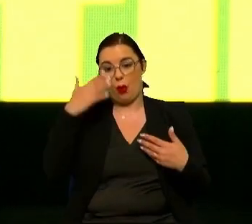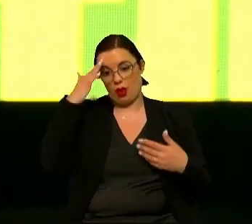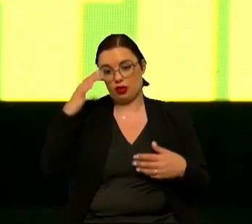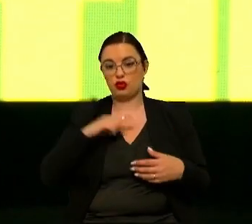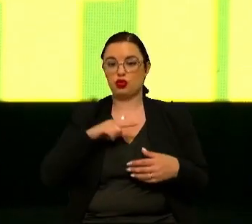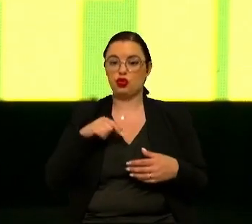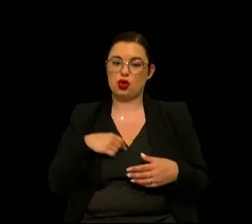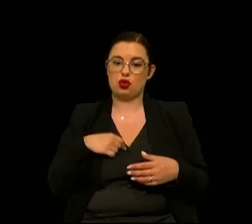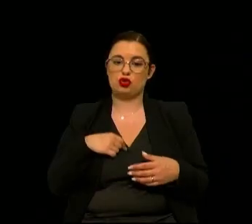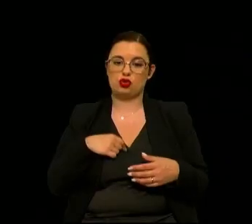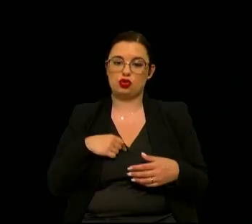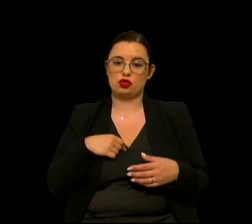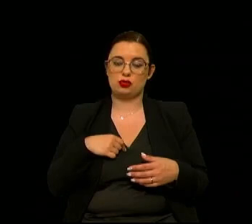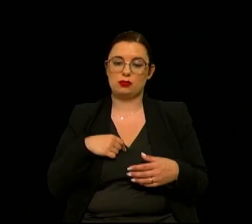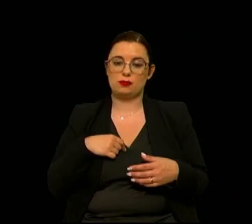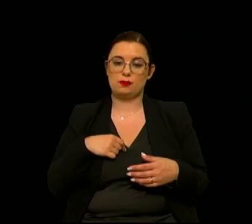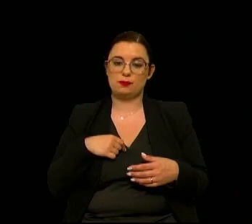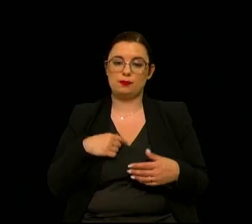que...